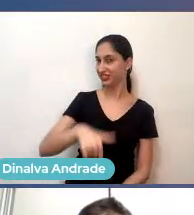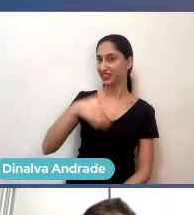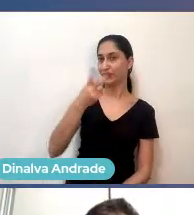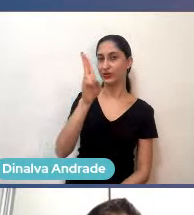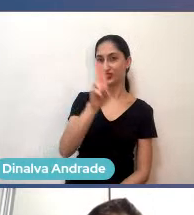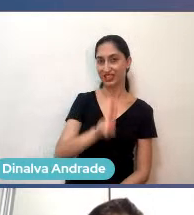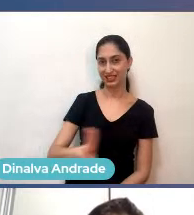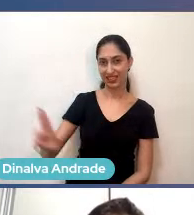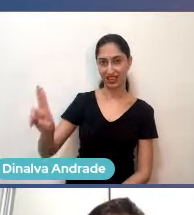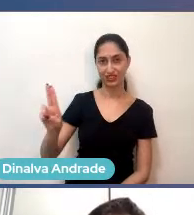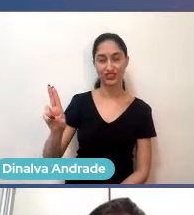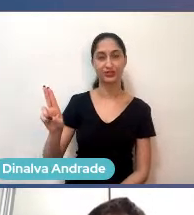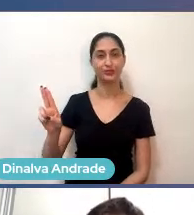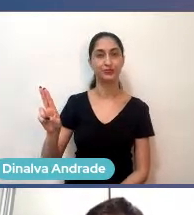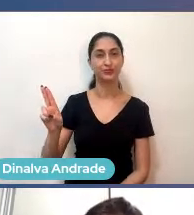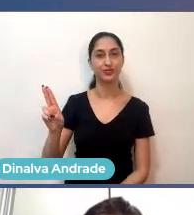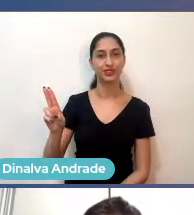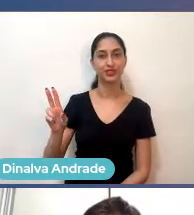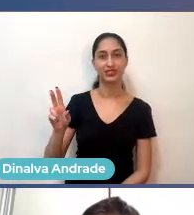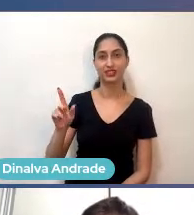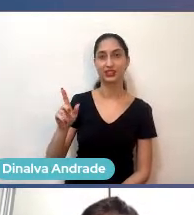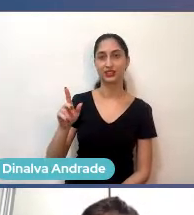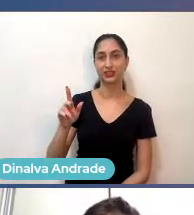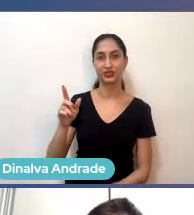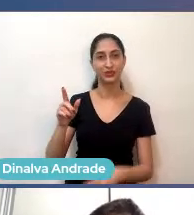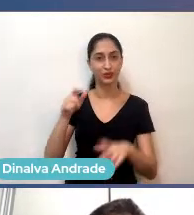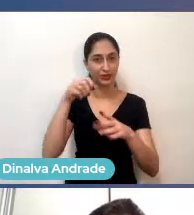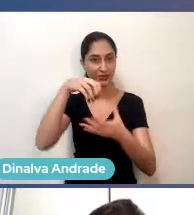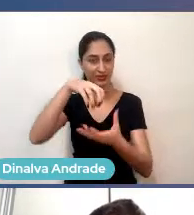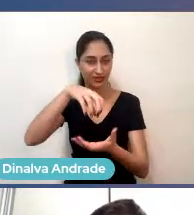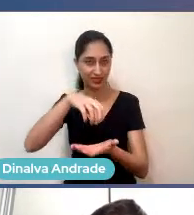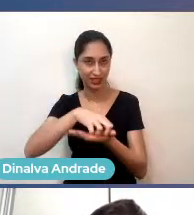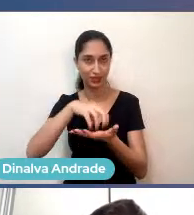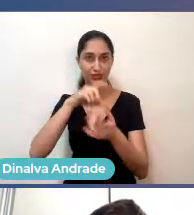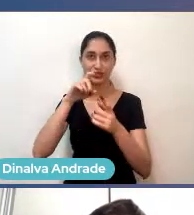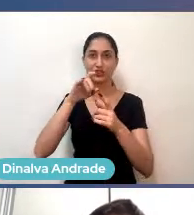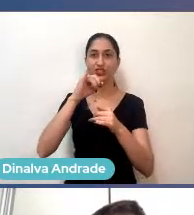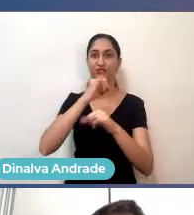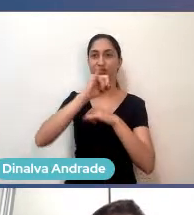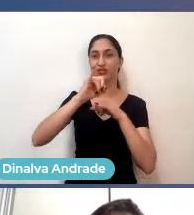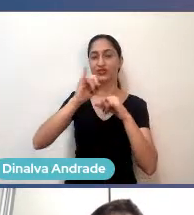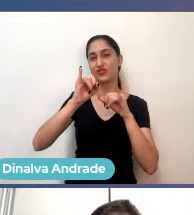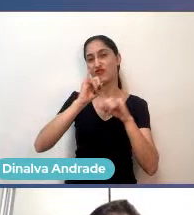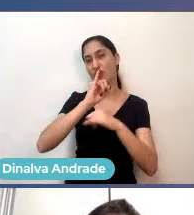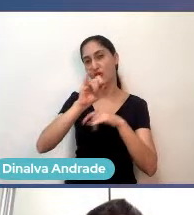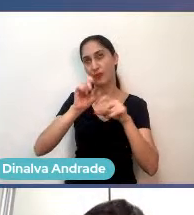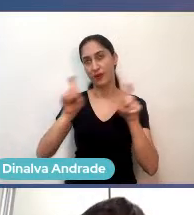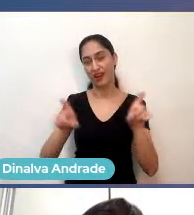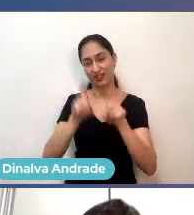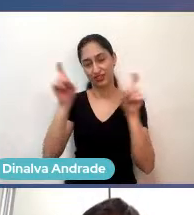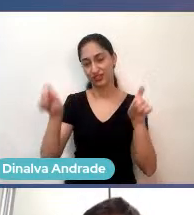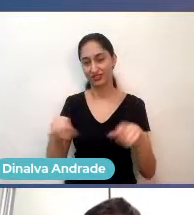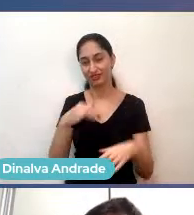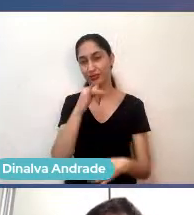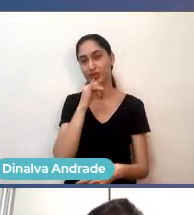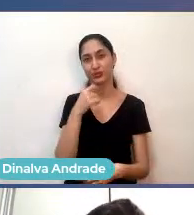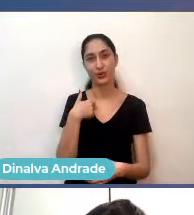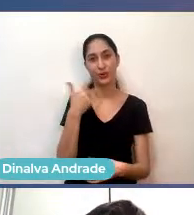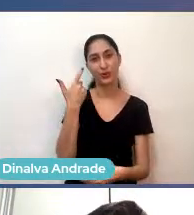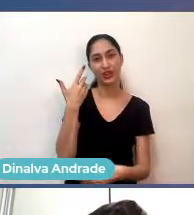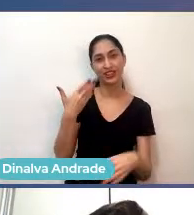Eu estudei na UFPE, no Centro Informática, tá? E eu entrei assim, feliz, achando que estava o mundo lindo, né?